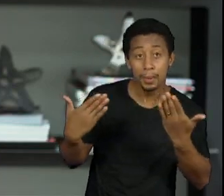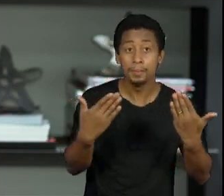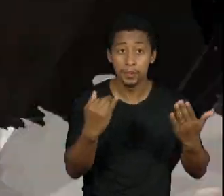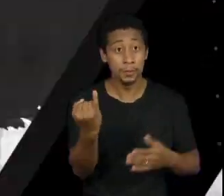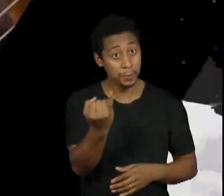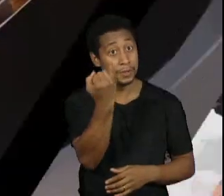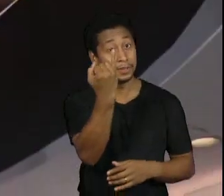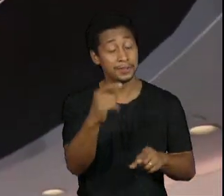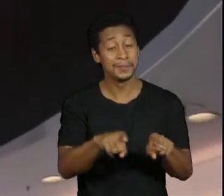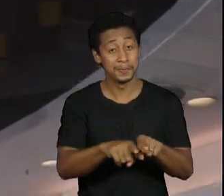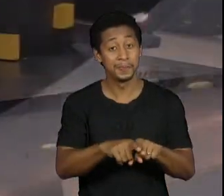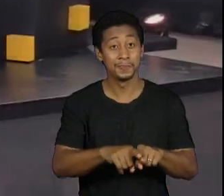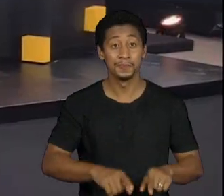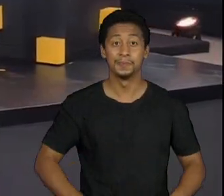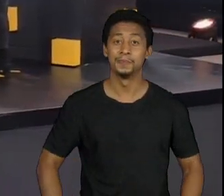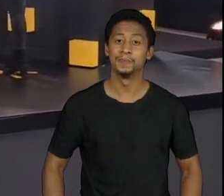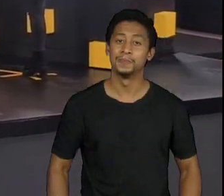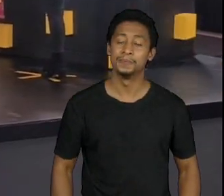mercado